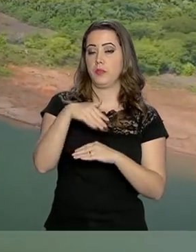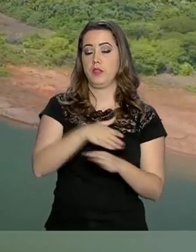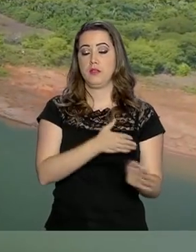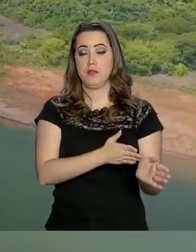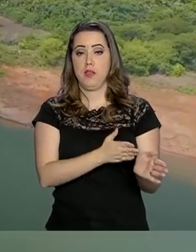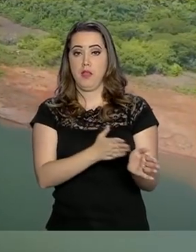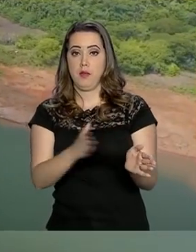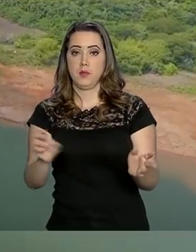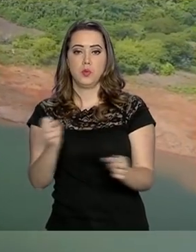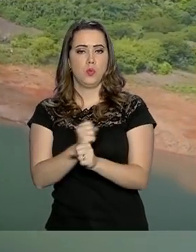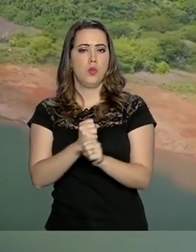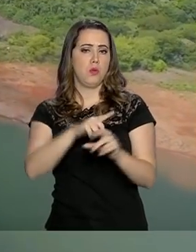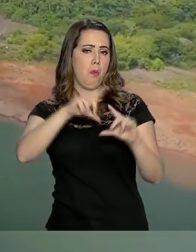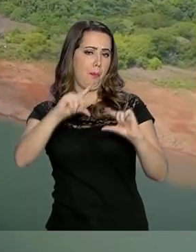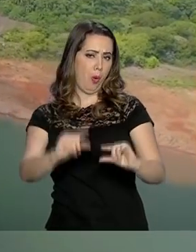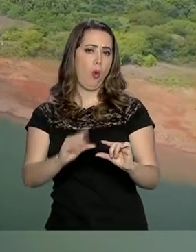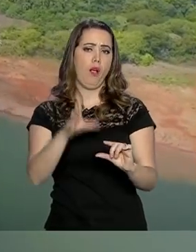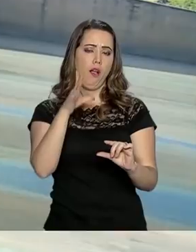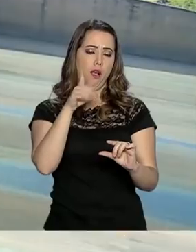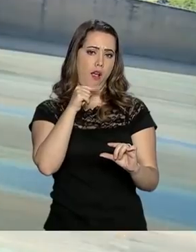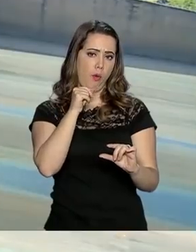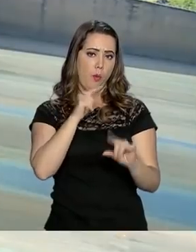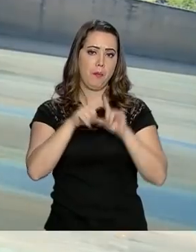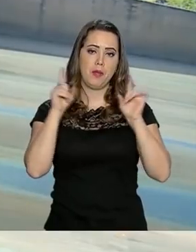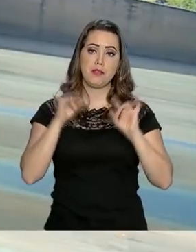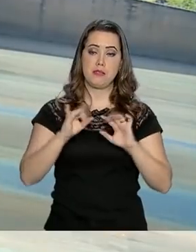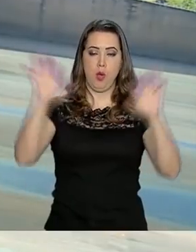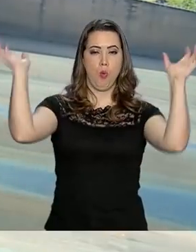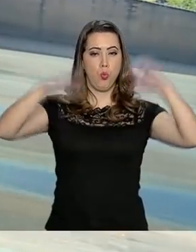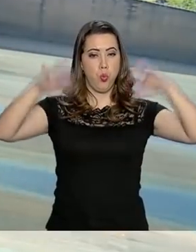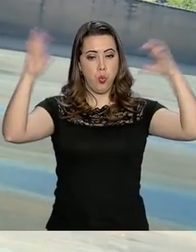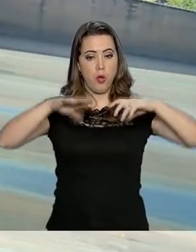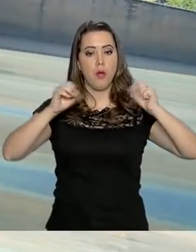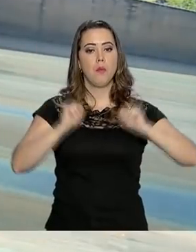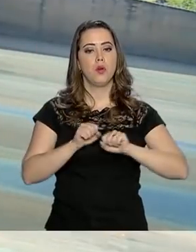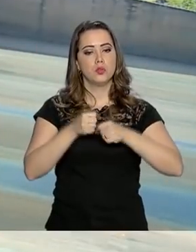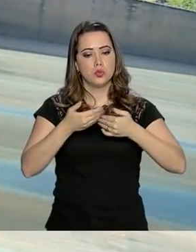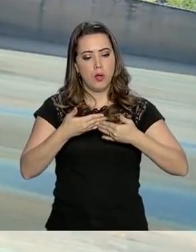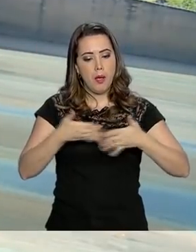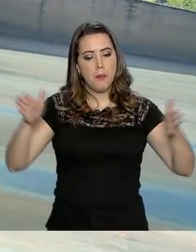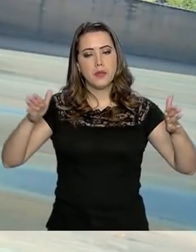há menos água por aqui. Mas no caso de uma cheia, as comportas podem ser abertas.